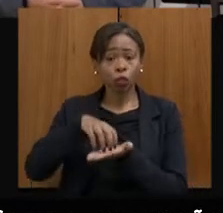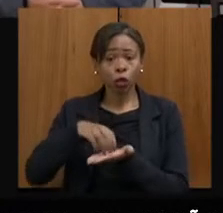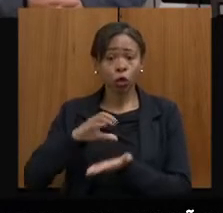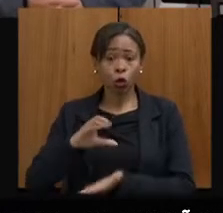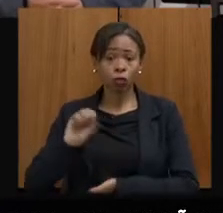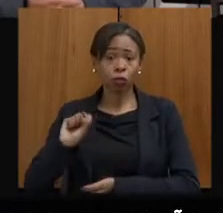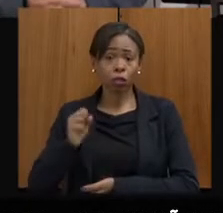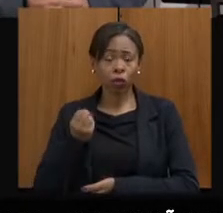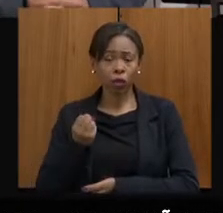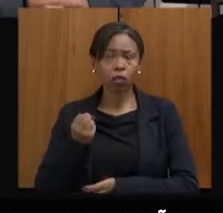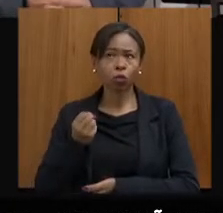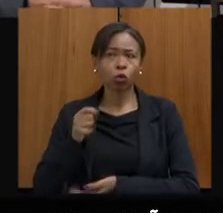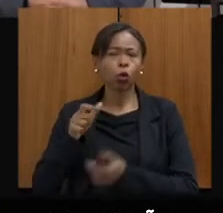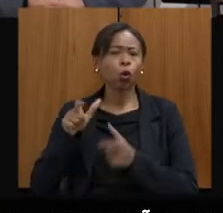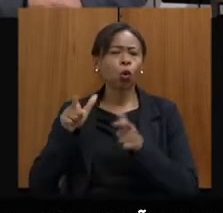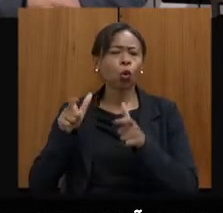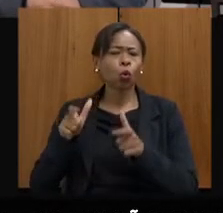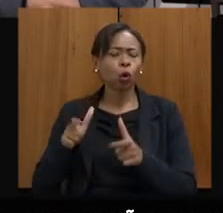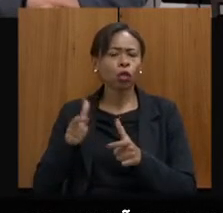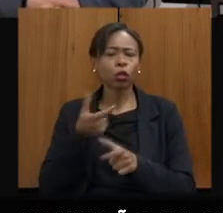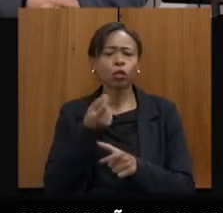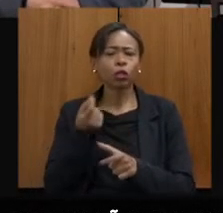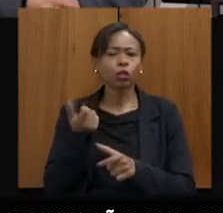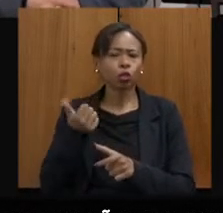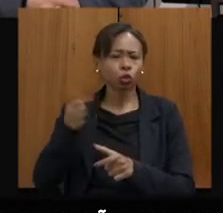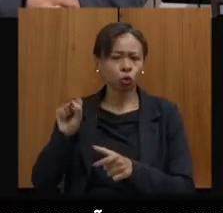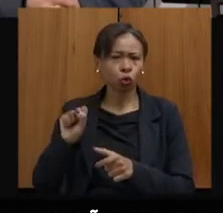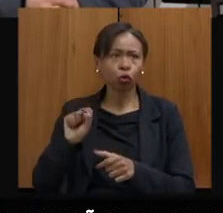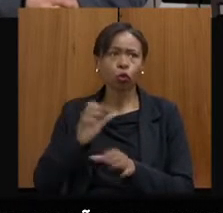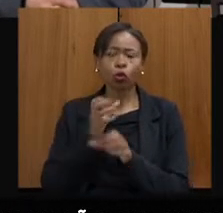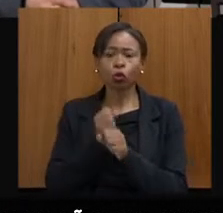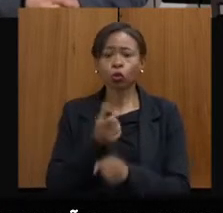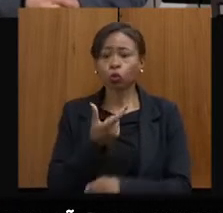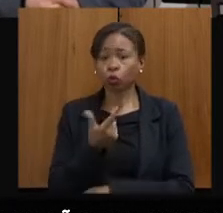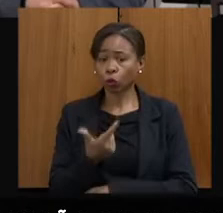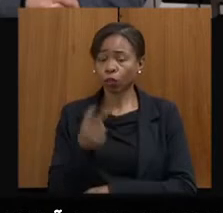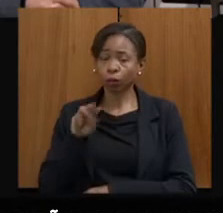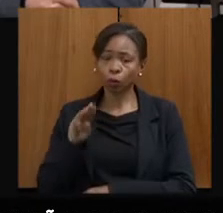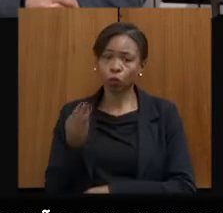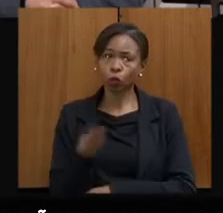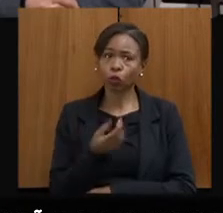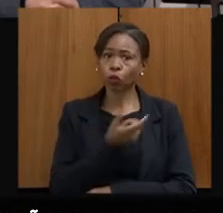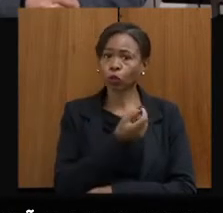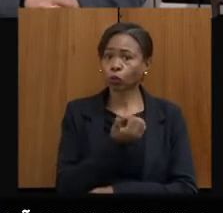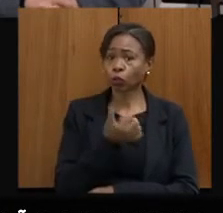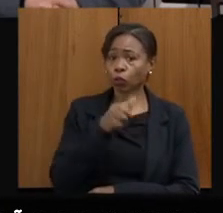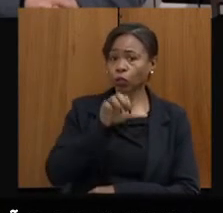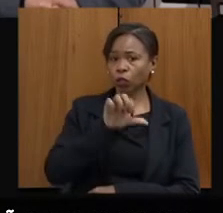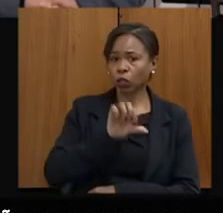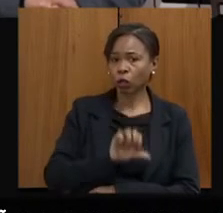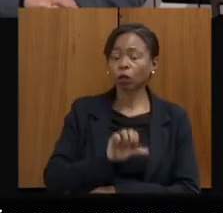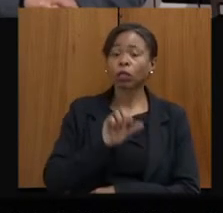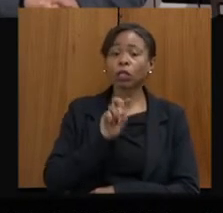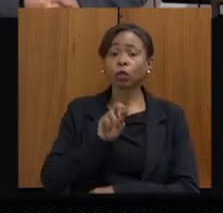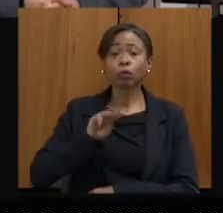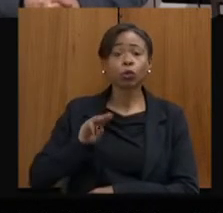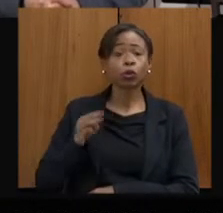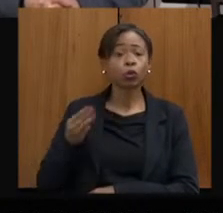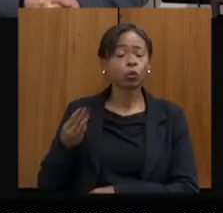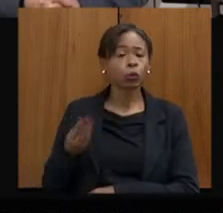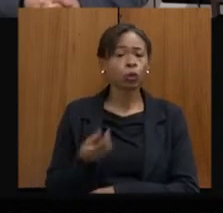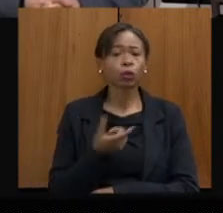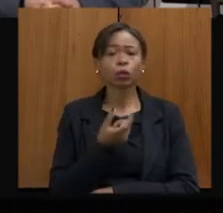série histórica, 2018, 2 milhões, 2019, 5 milhões, 2020, 5,300, 2021,